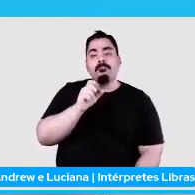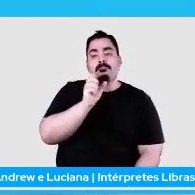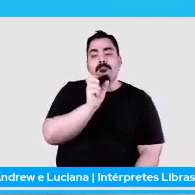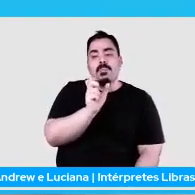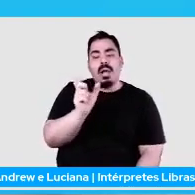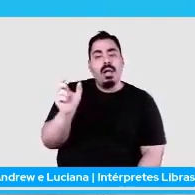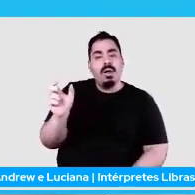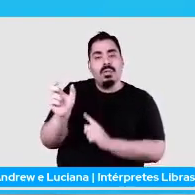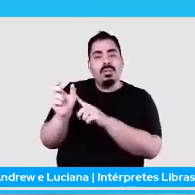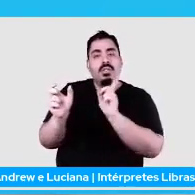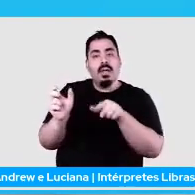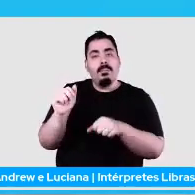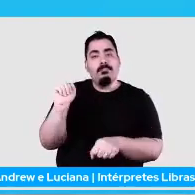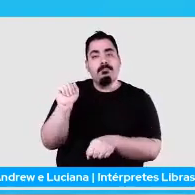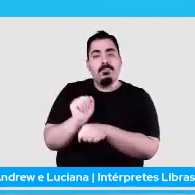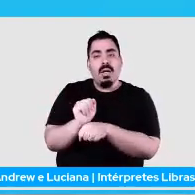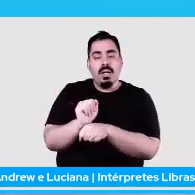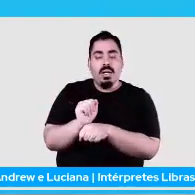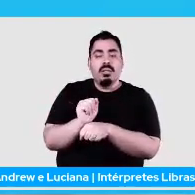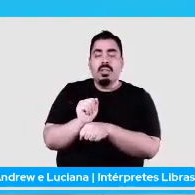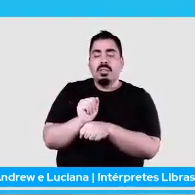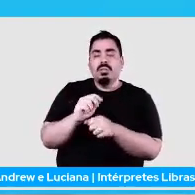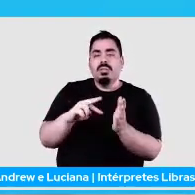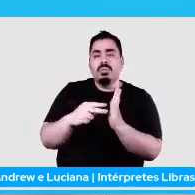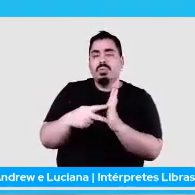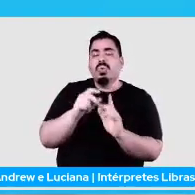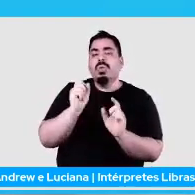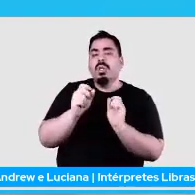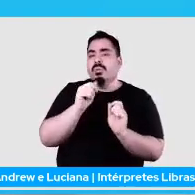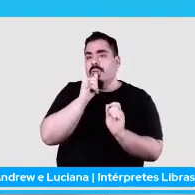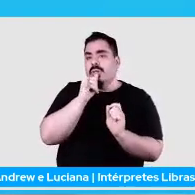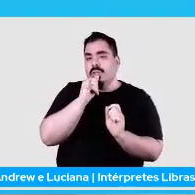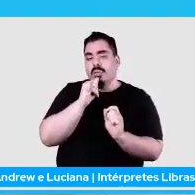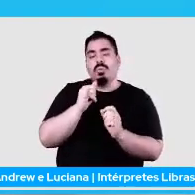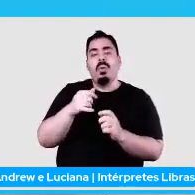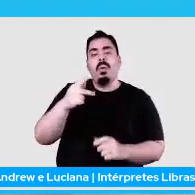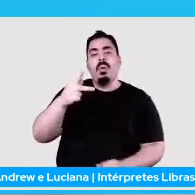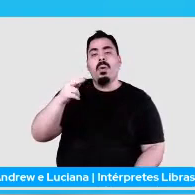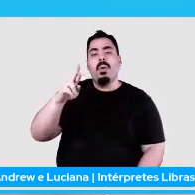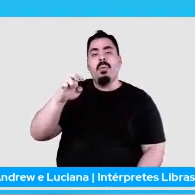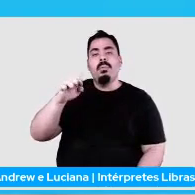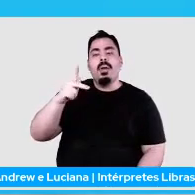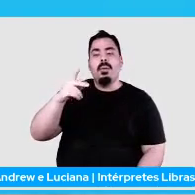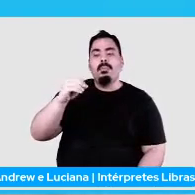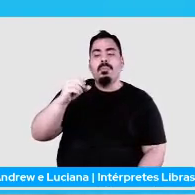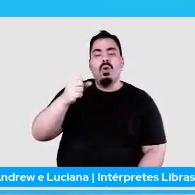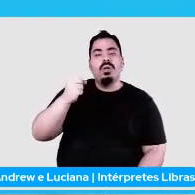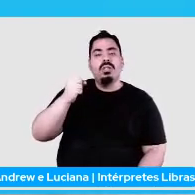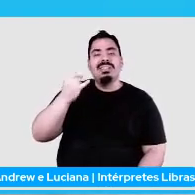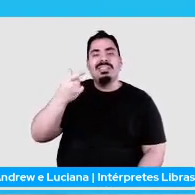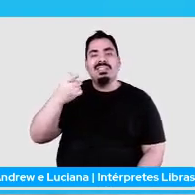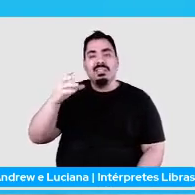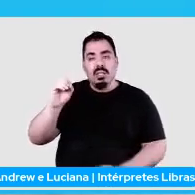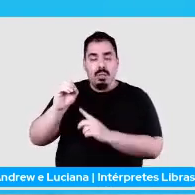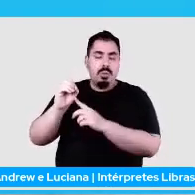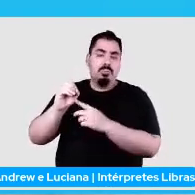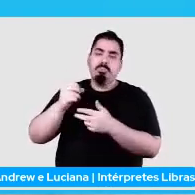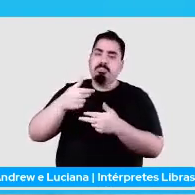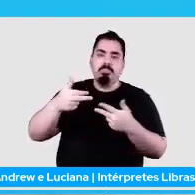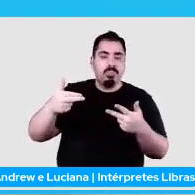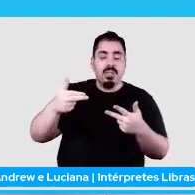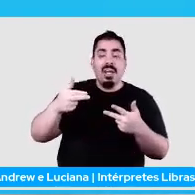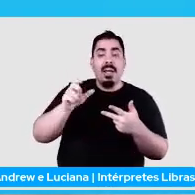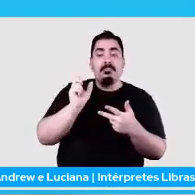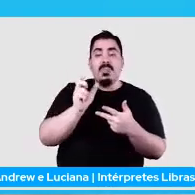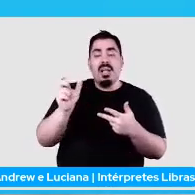né? Como preposições, conjunções, tudo mais. E que são palavras que, dependendo do contexto, elas não importam. E aí, a gente